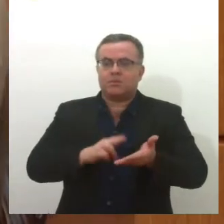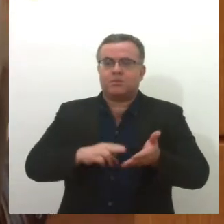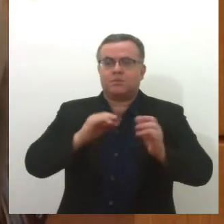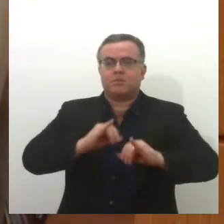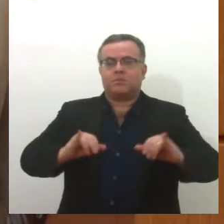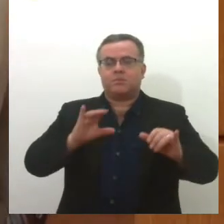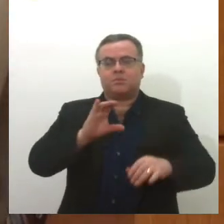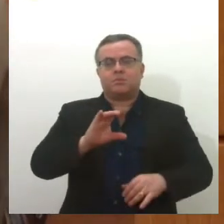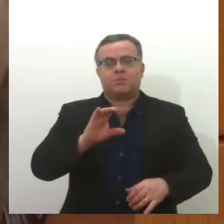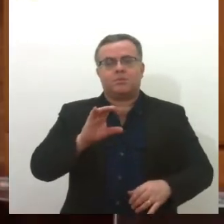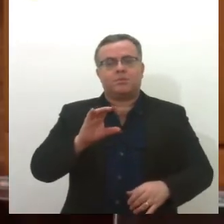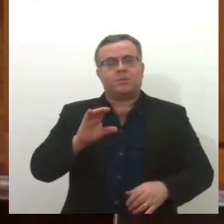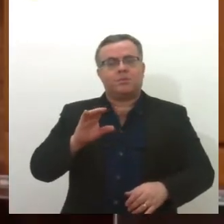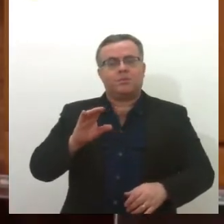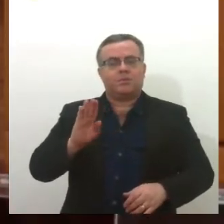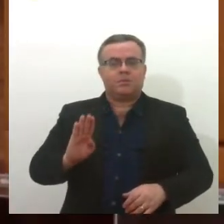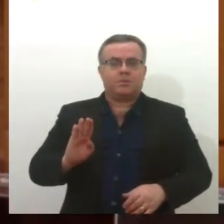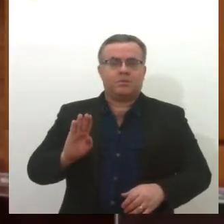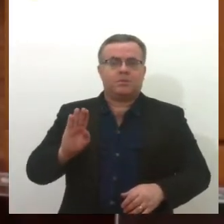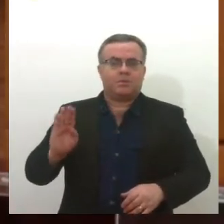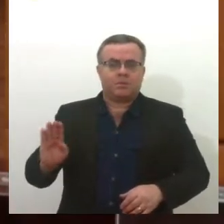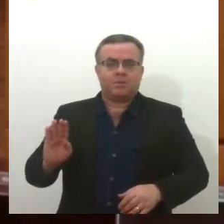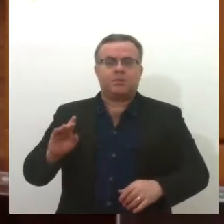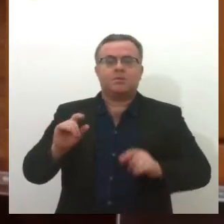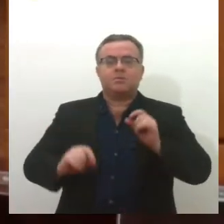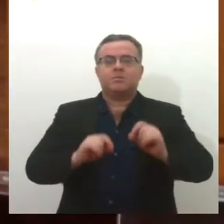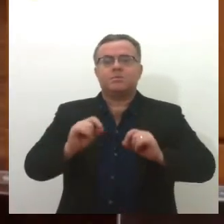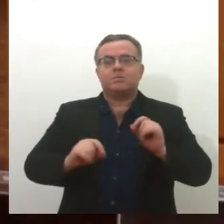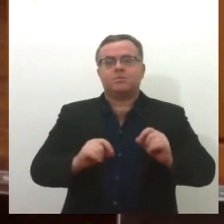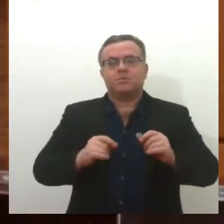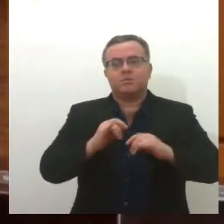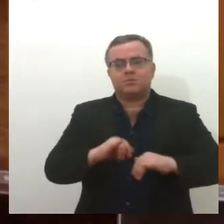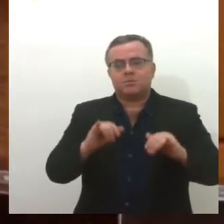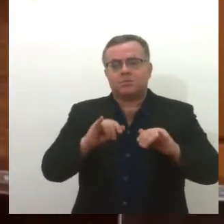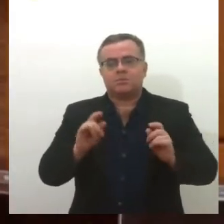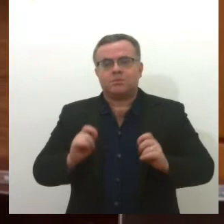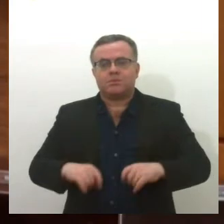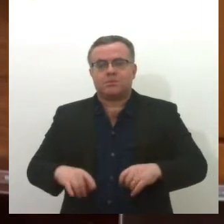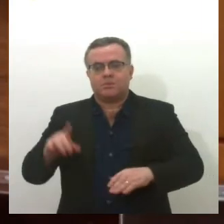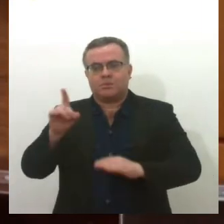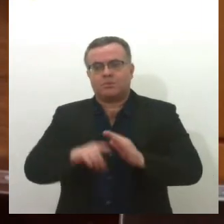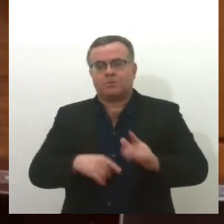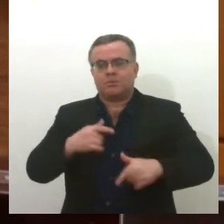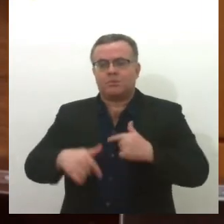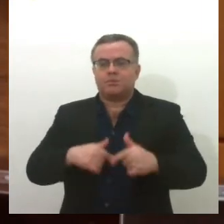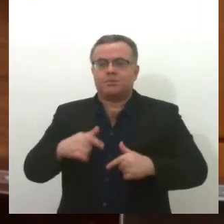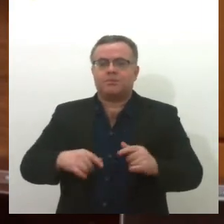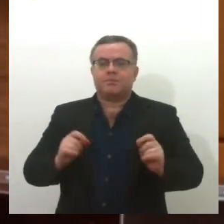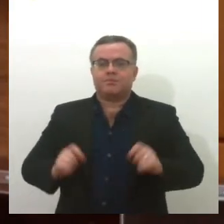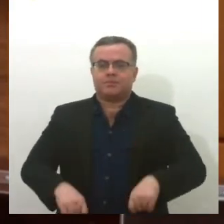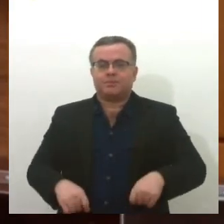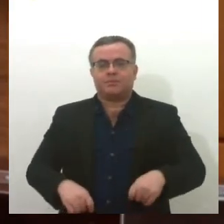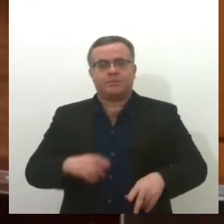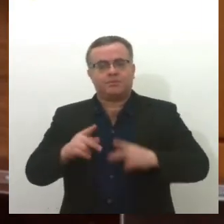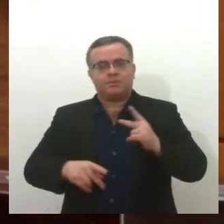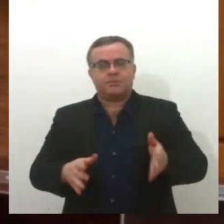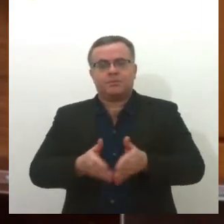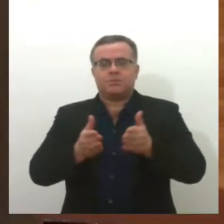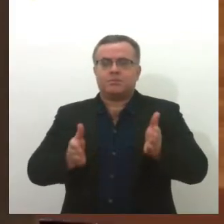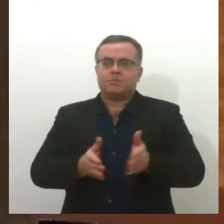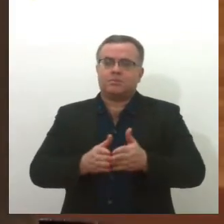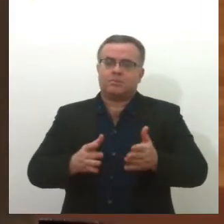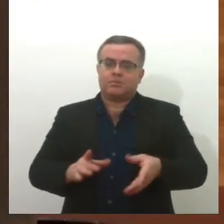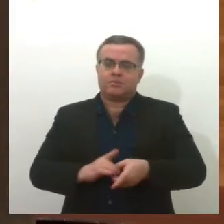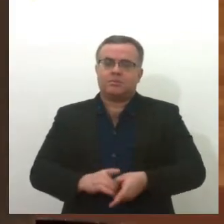Nacional dos Bispos do Brasil. O texto faz a defesa de direitos dos trabalhadores, dos pobres e da democracia.